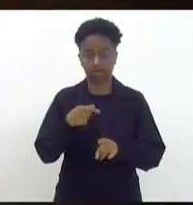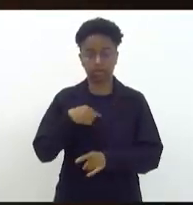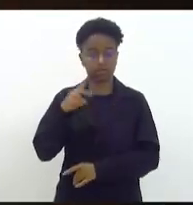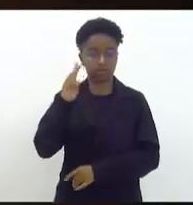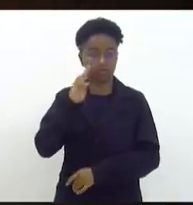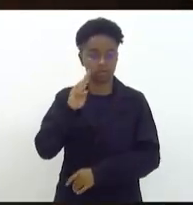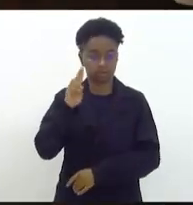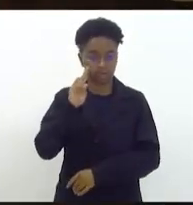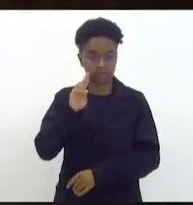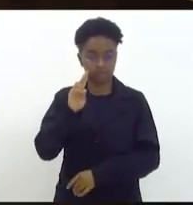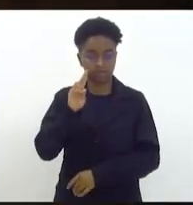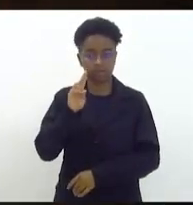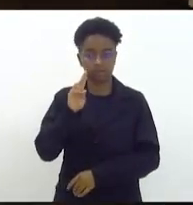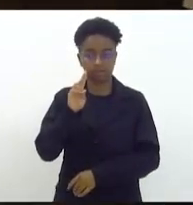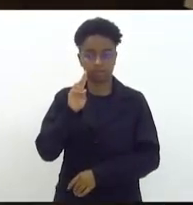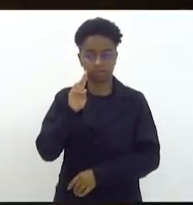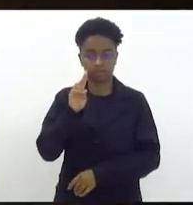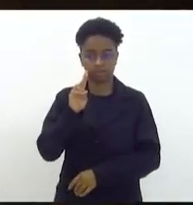nossa querida...